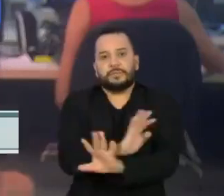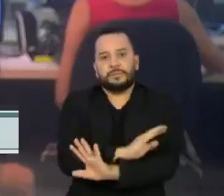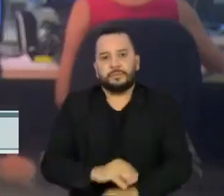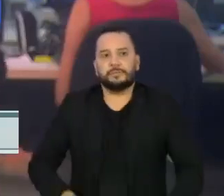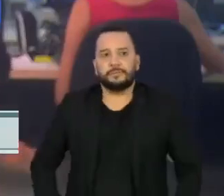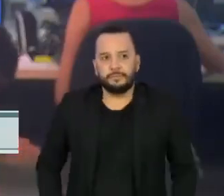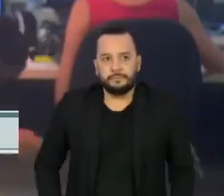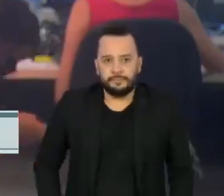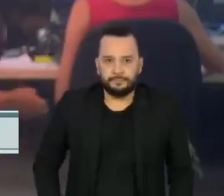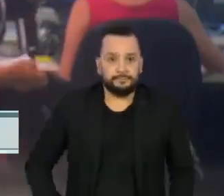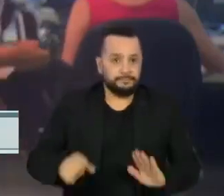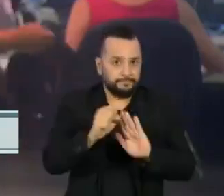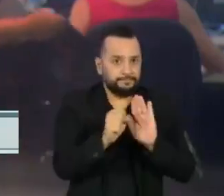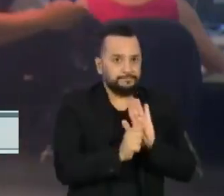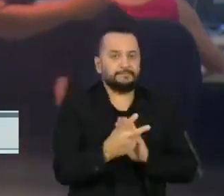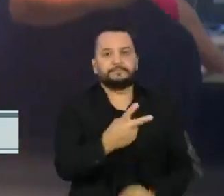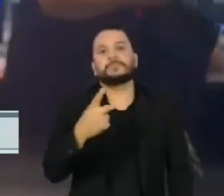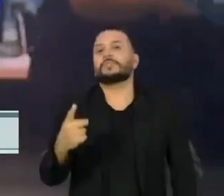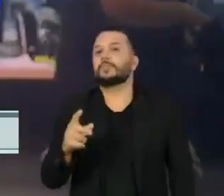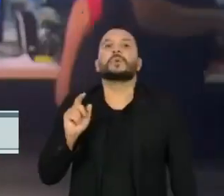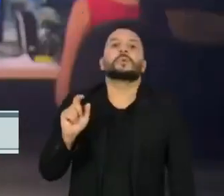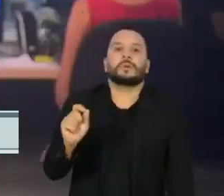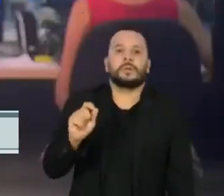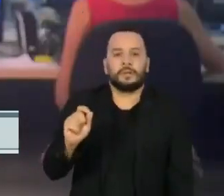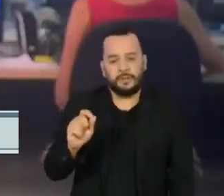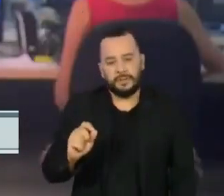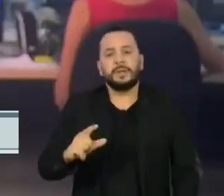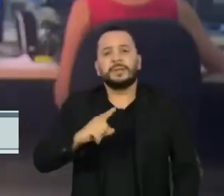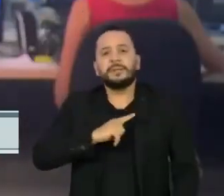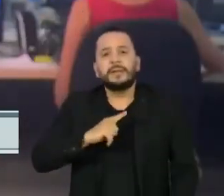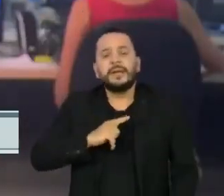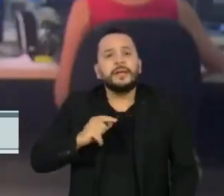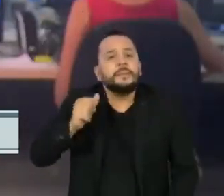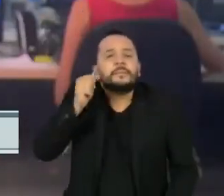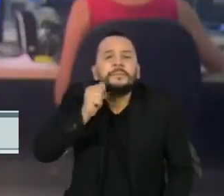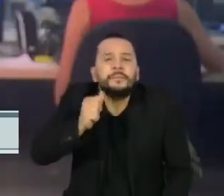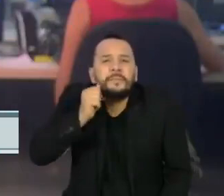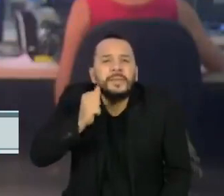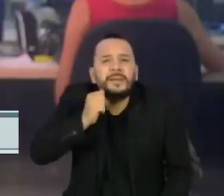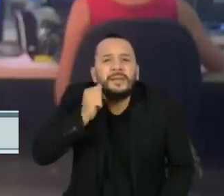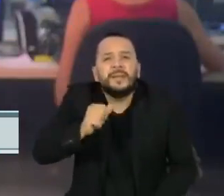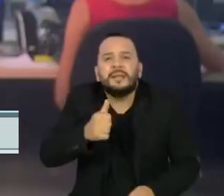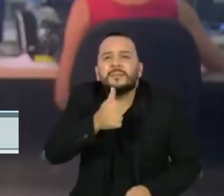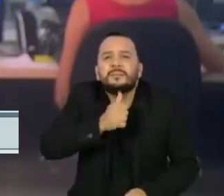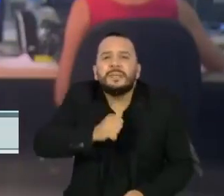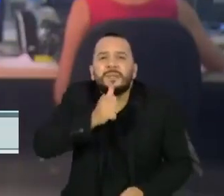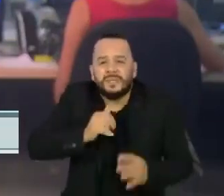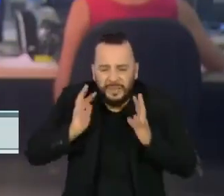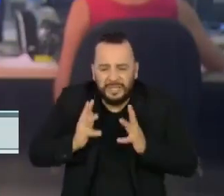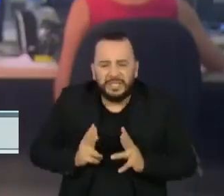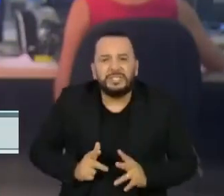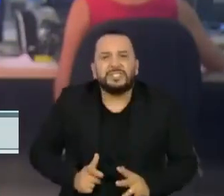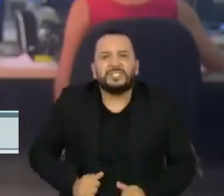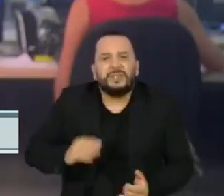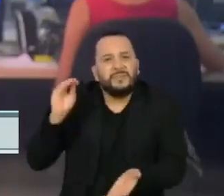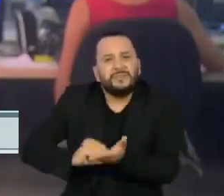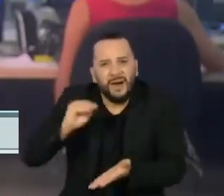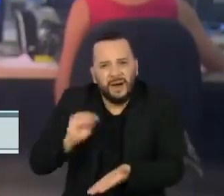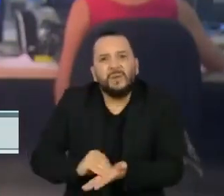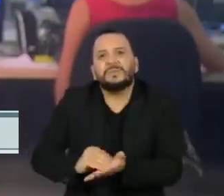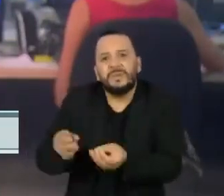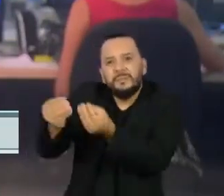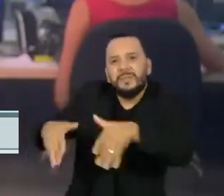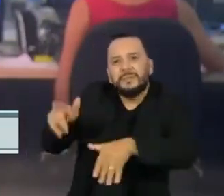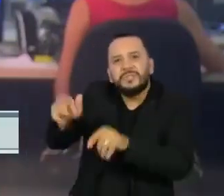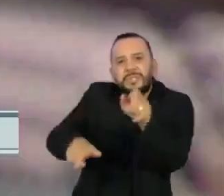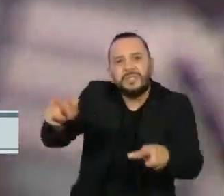Em pleno século XXI, a chamada pobreza menstrual ainda prejudica a vida e o desenvolvimento de milhares de